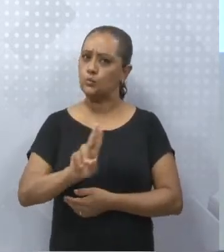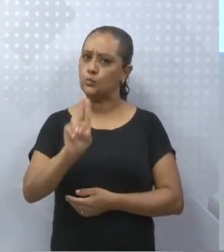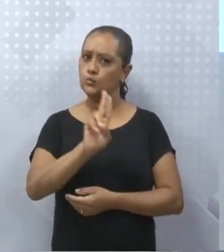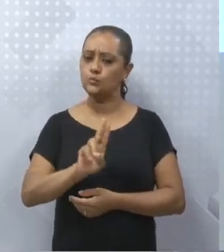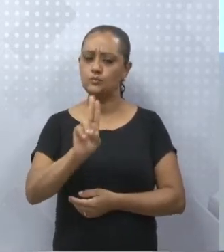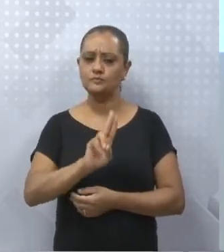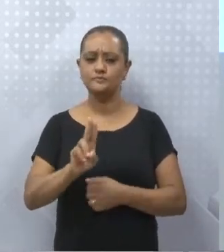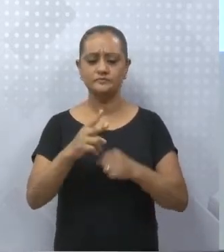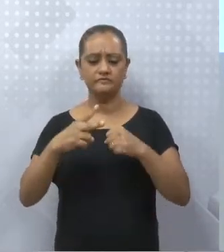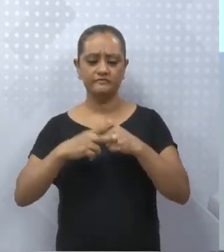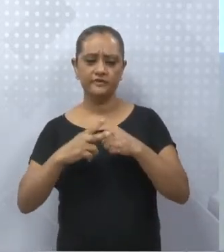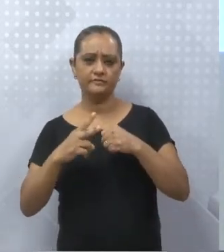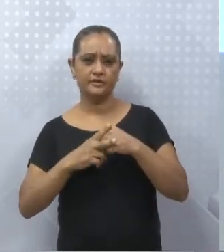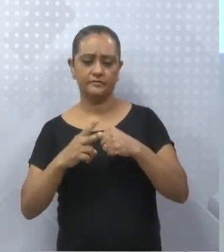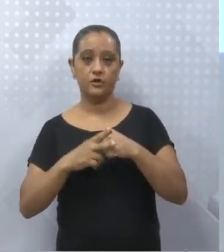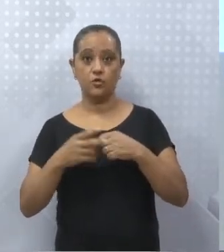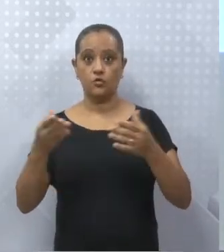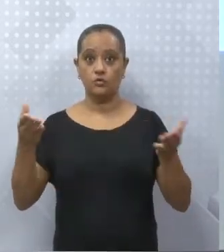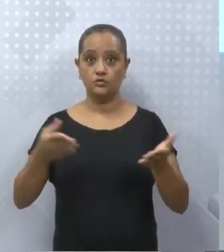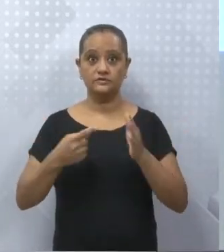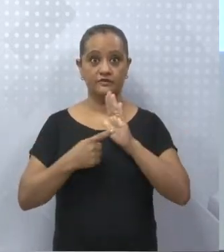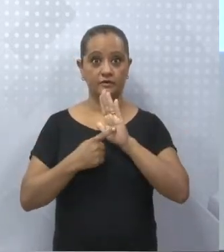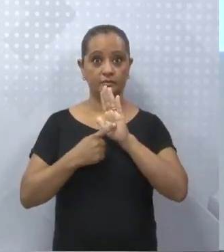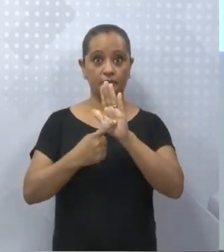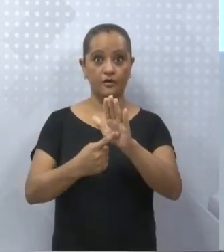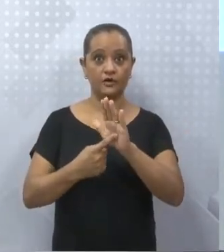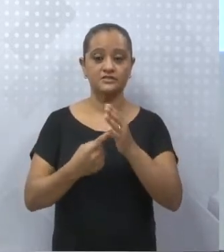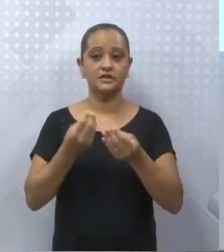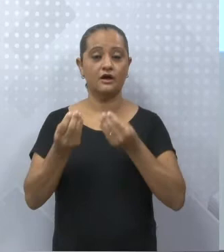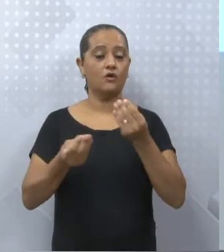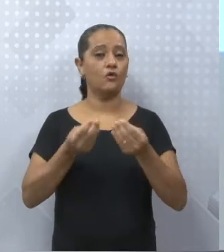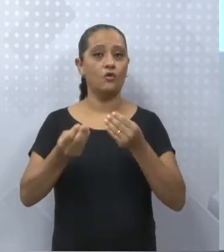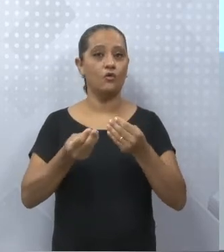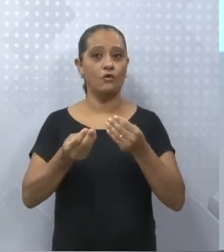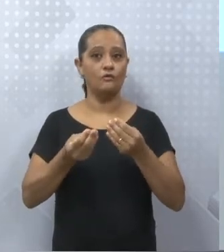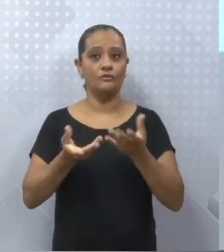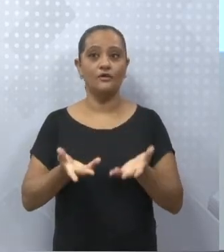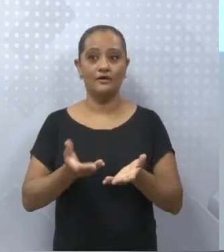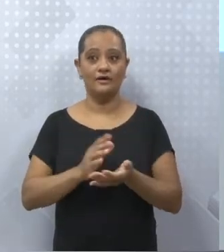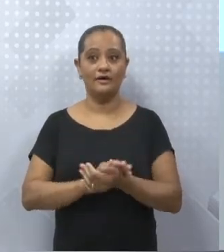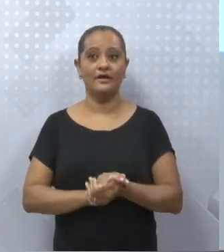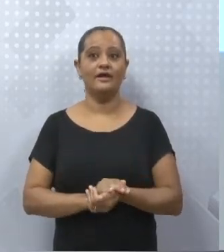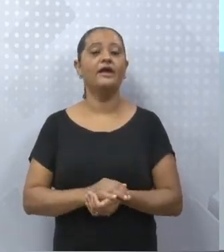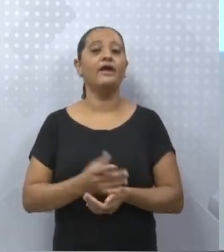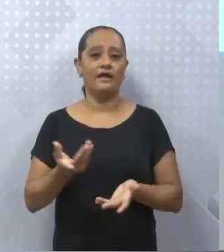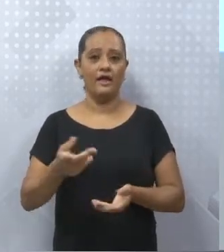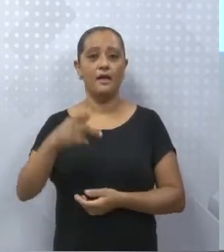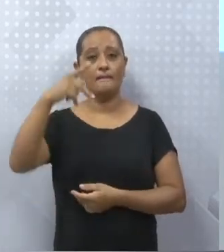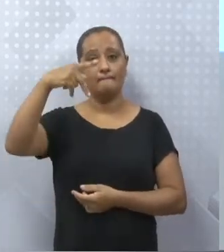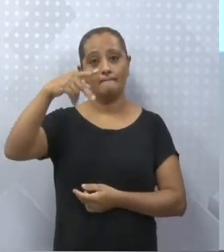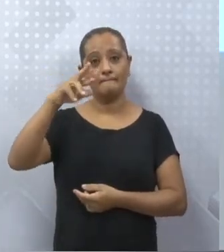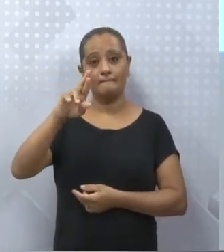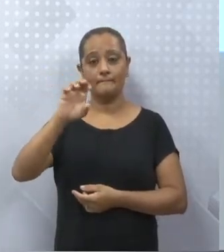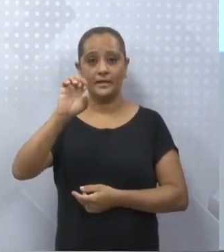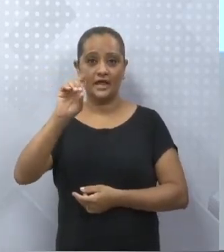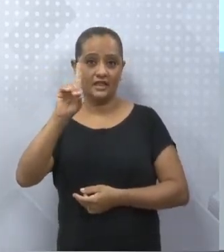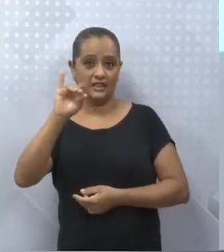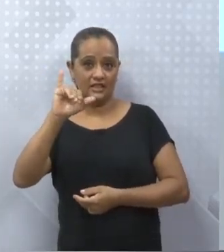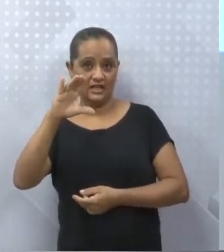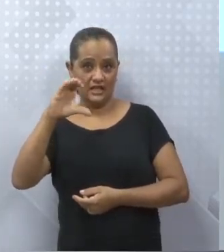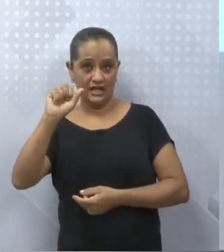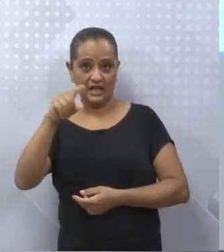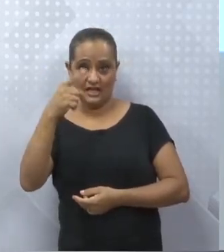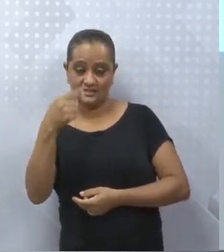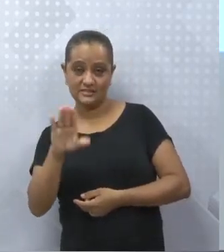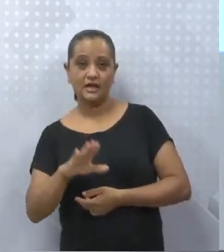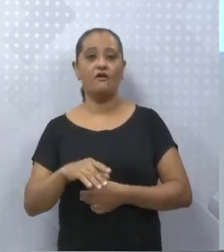falar de predicação verbal. Ah, e o que seria predicação verbal? Vejamos. Ora, o tema de hoje é